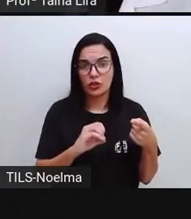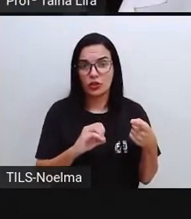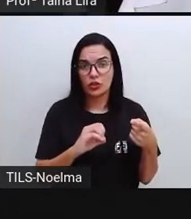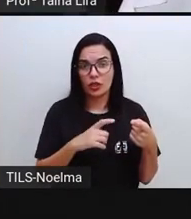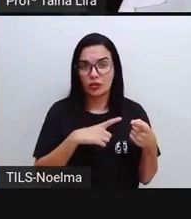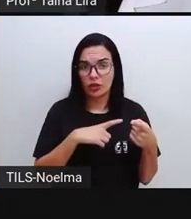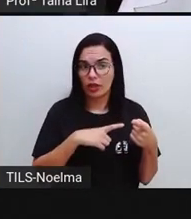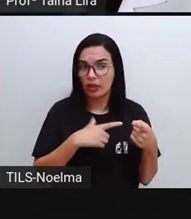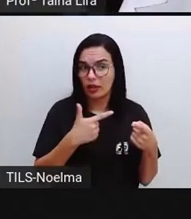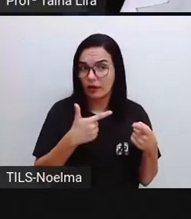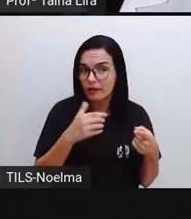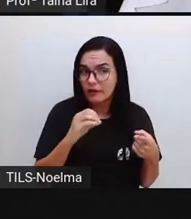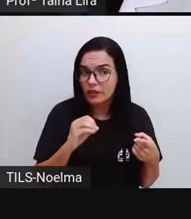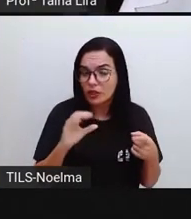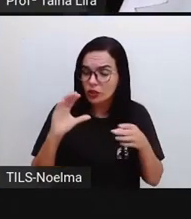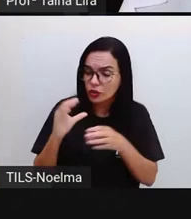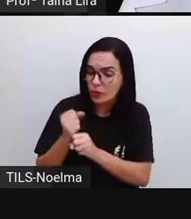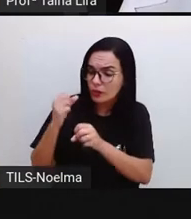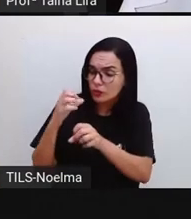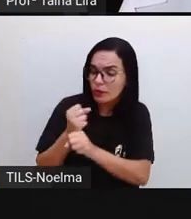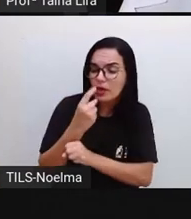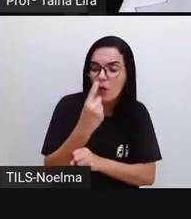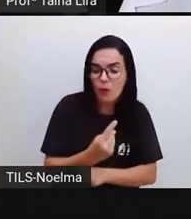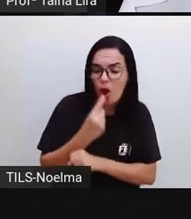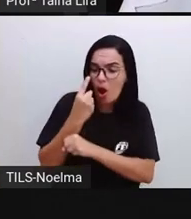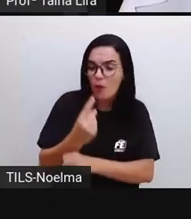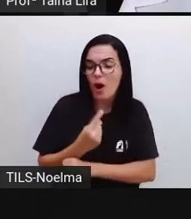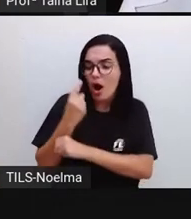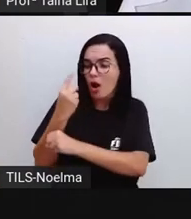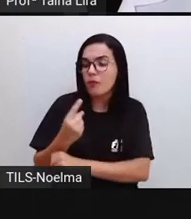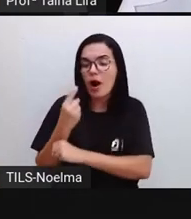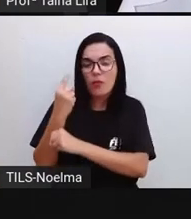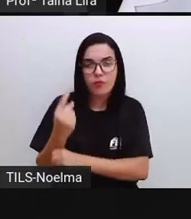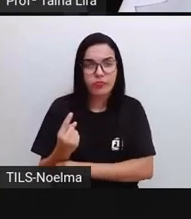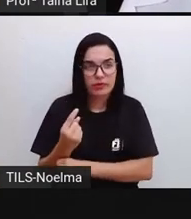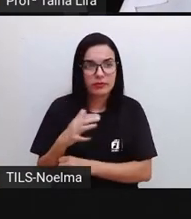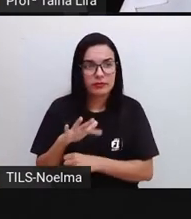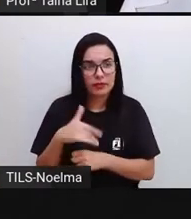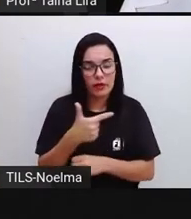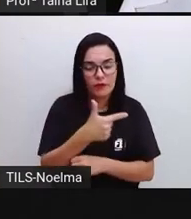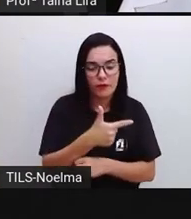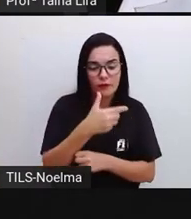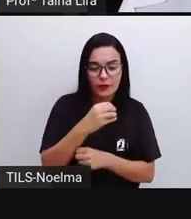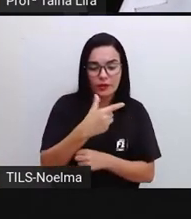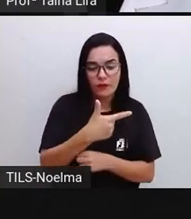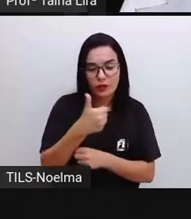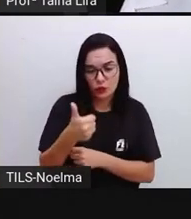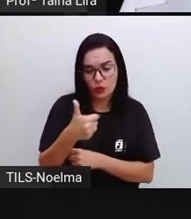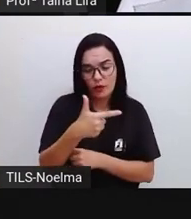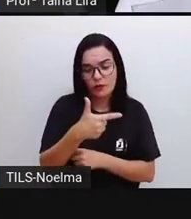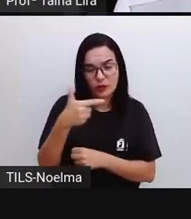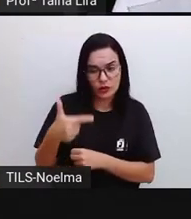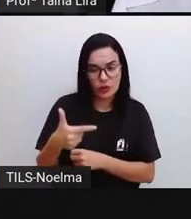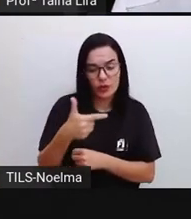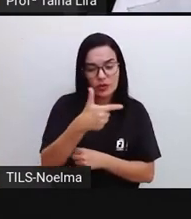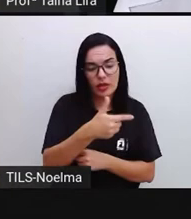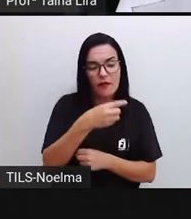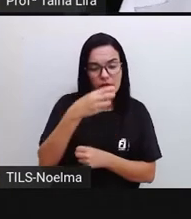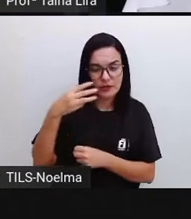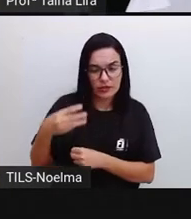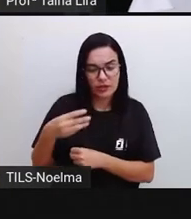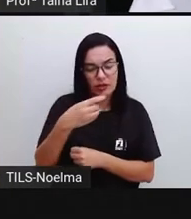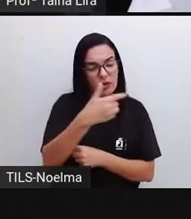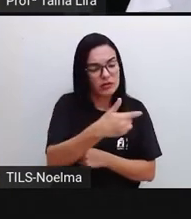ele pegou aqui os 20 selos e foi contando de um em um o restante. Tá? Então, 20, 21, 22,